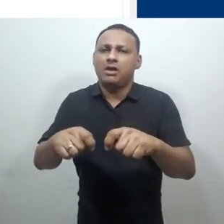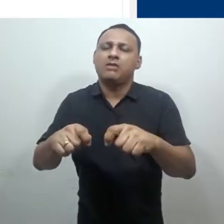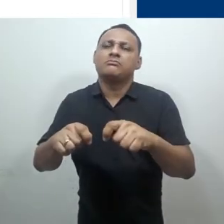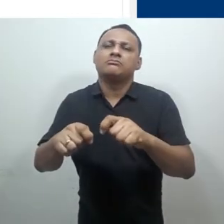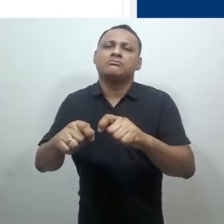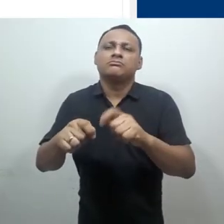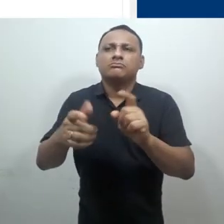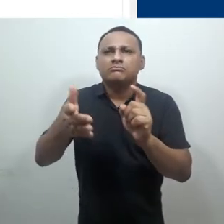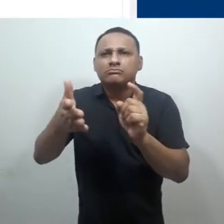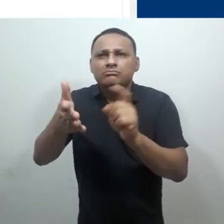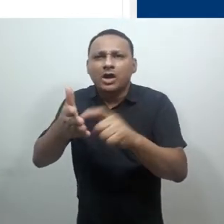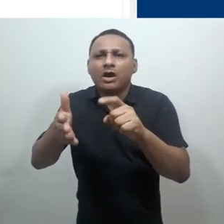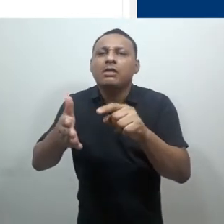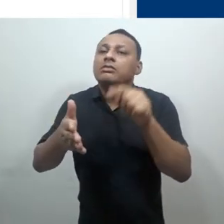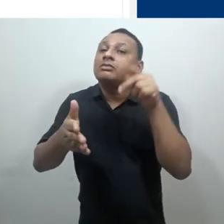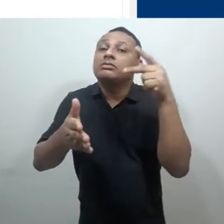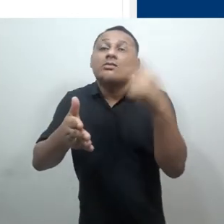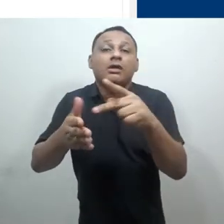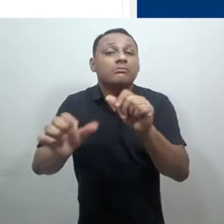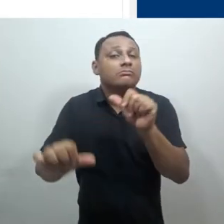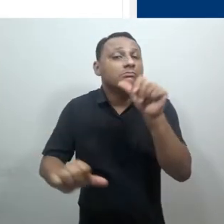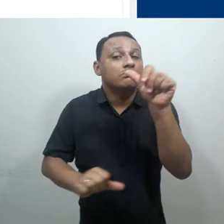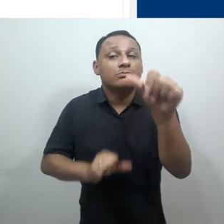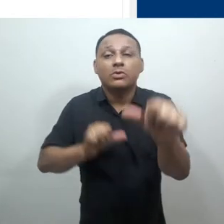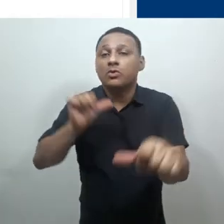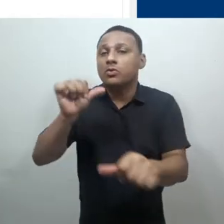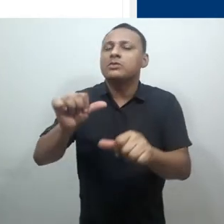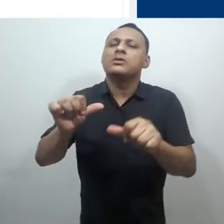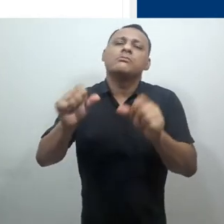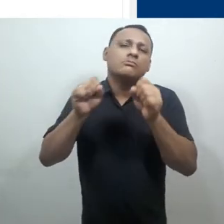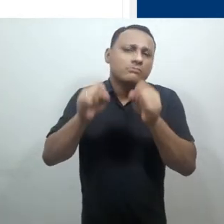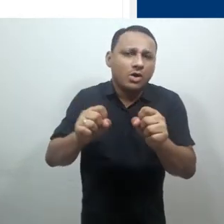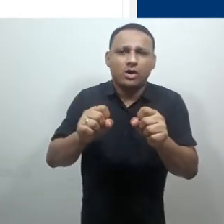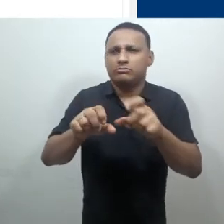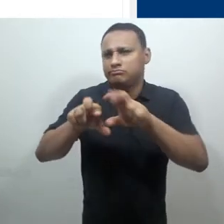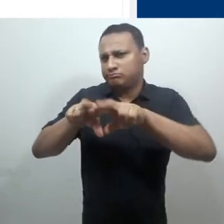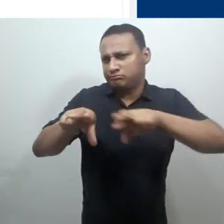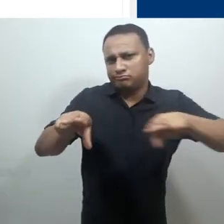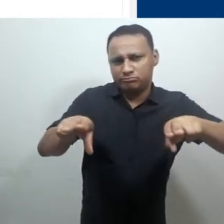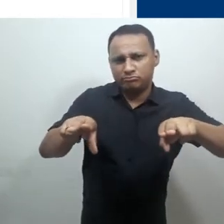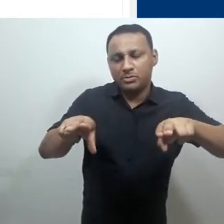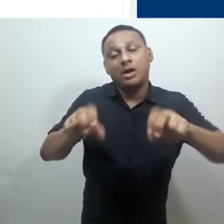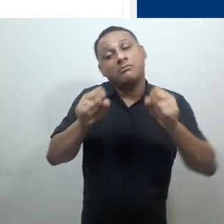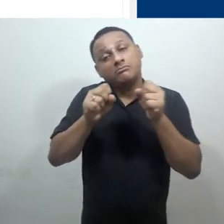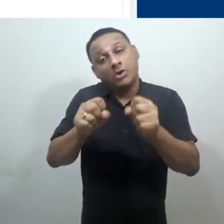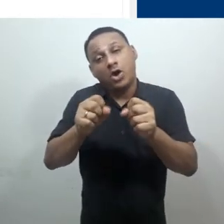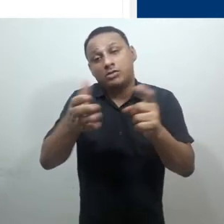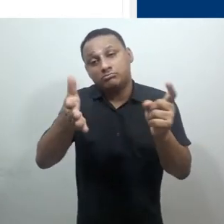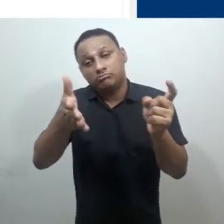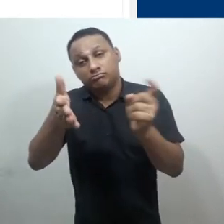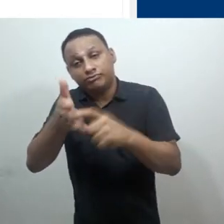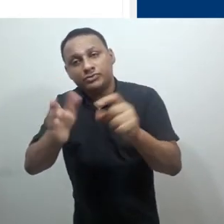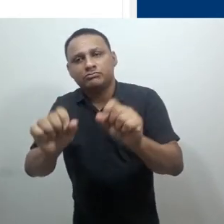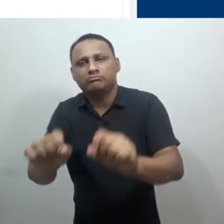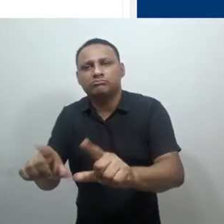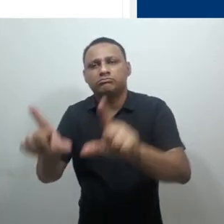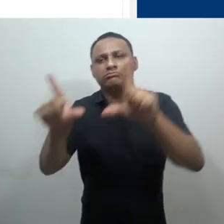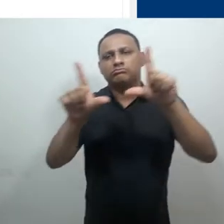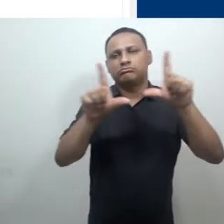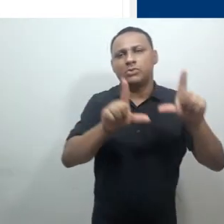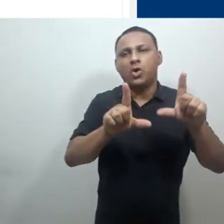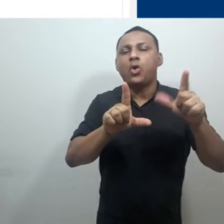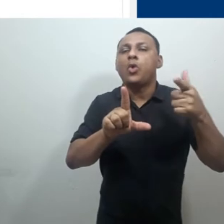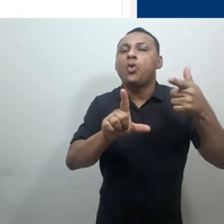variar dependendo da configuração deste recurso. Ele pode nos levar para uma nova página dentro da